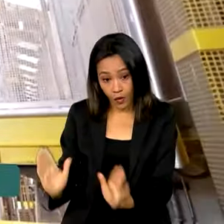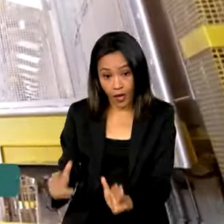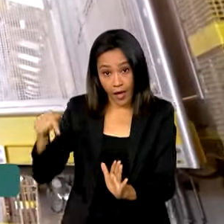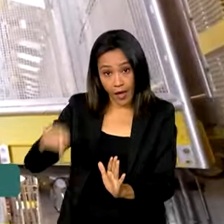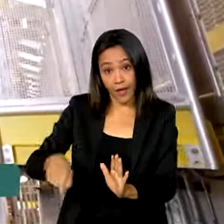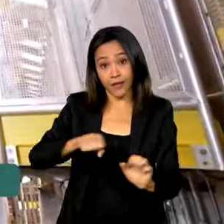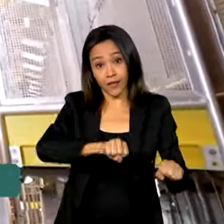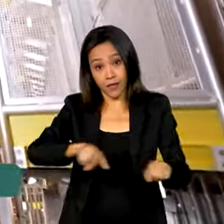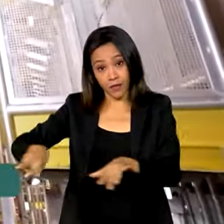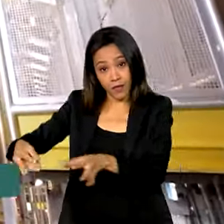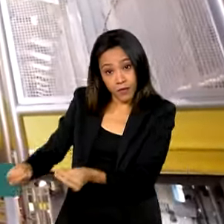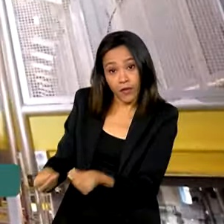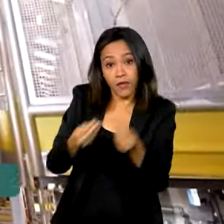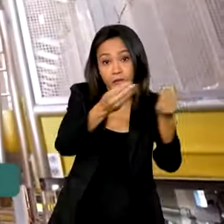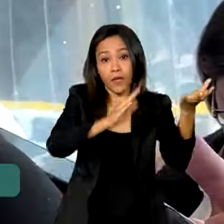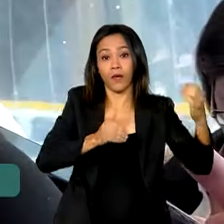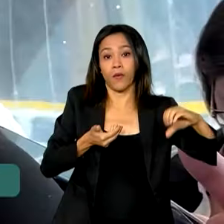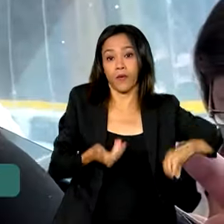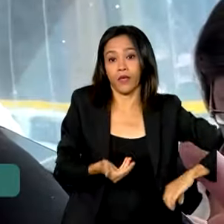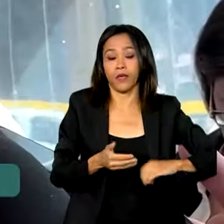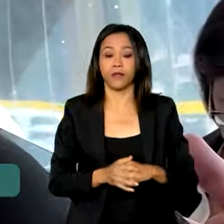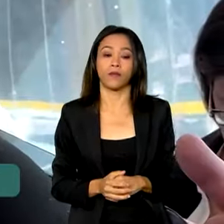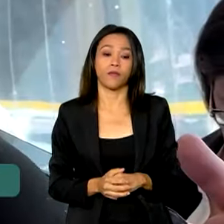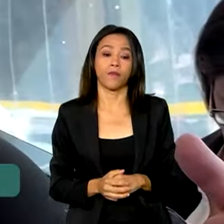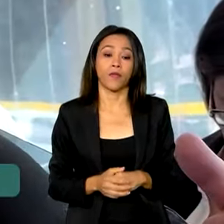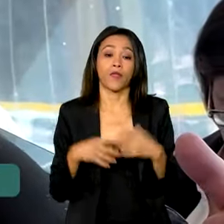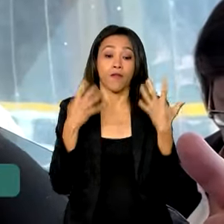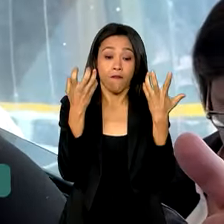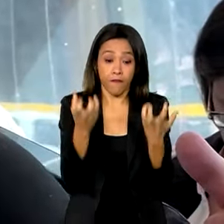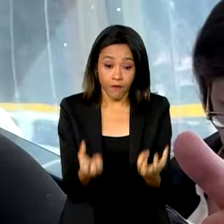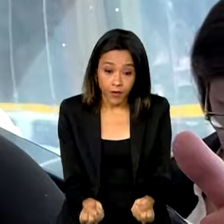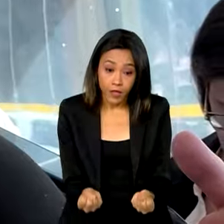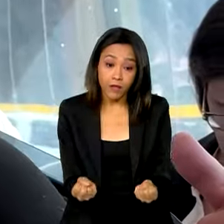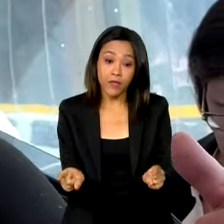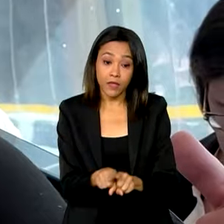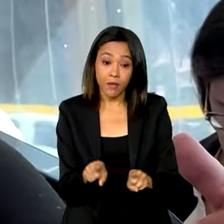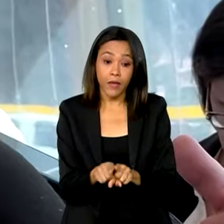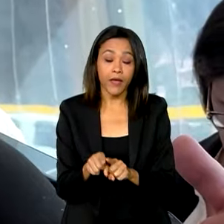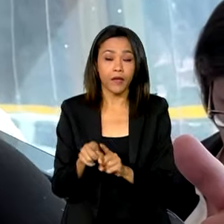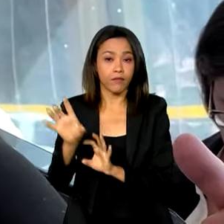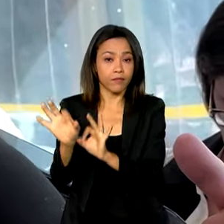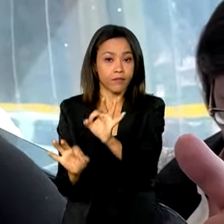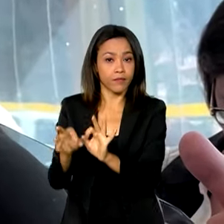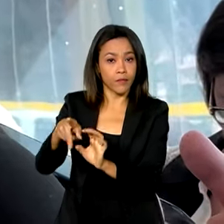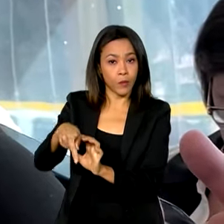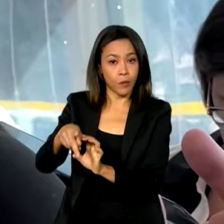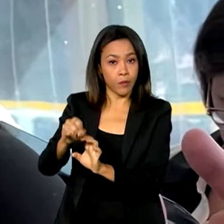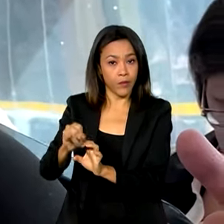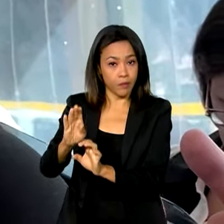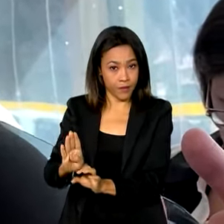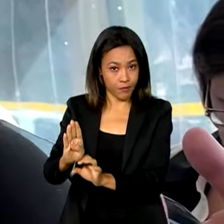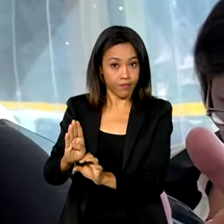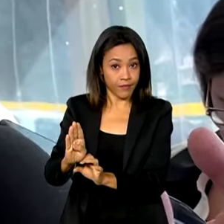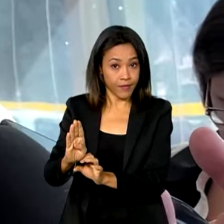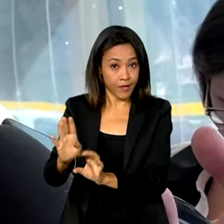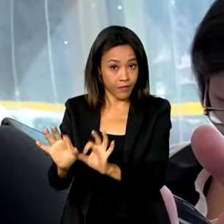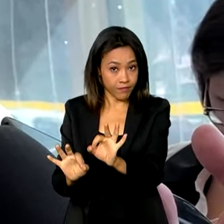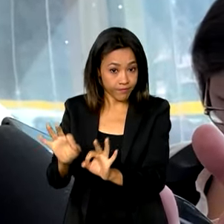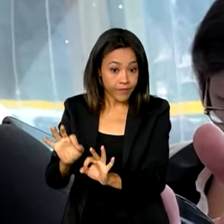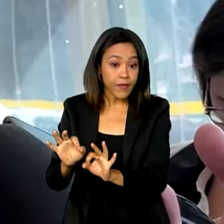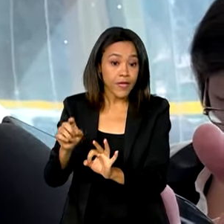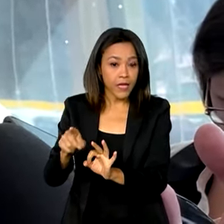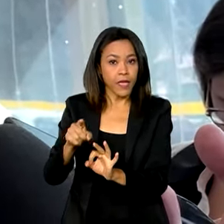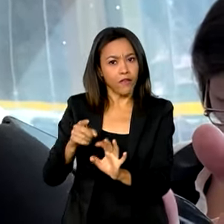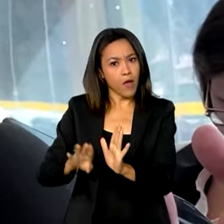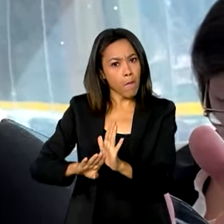semana ao Congresso Nacional. Agora nós vamos provavelmente reestimar o PIB para o ano, que deve, pela força com